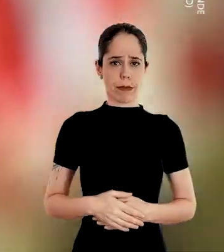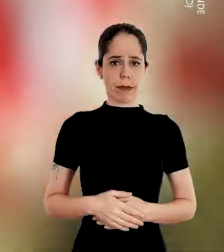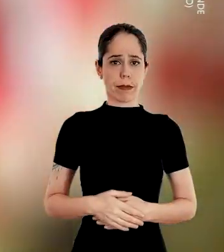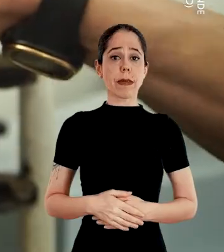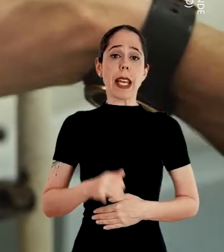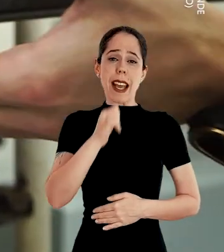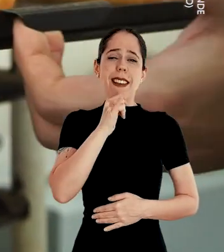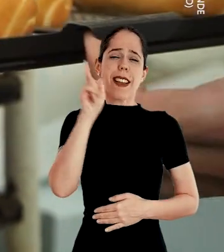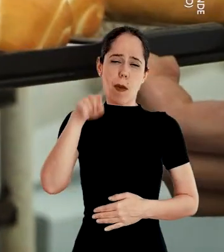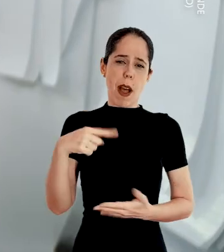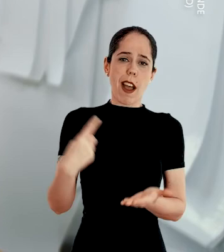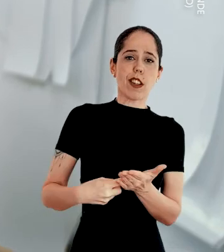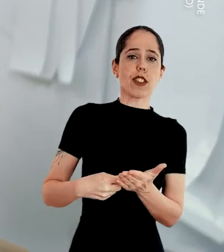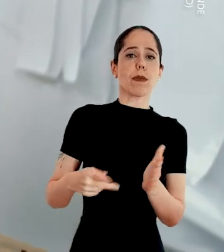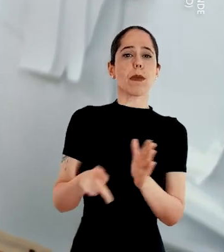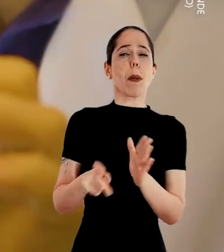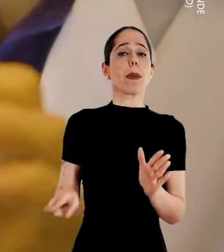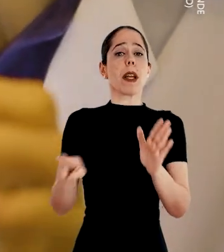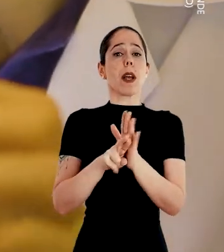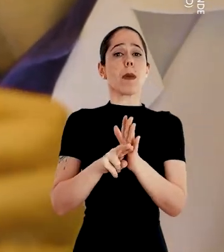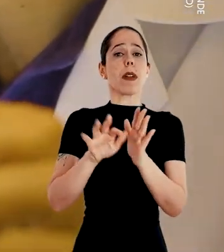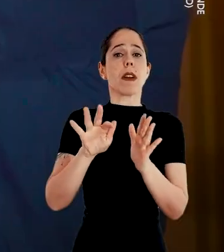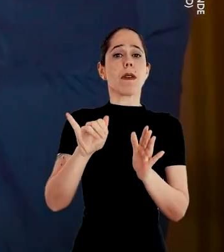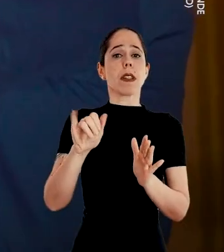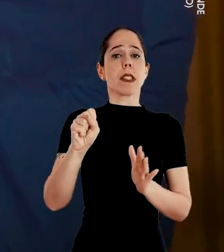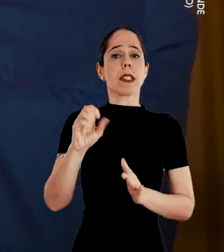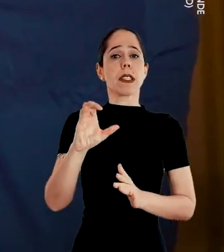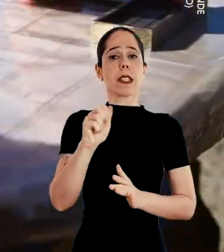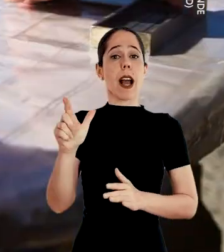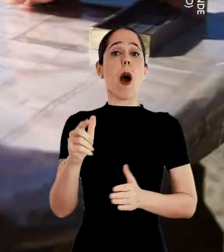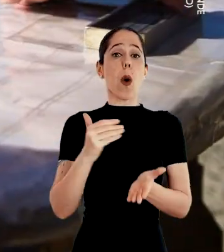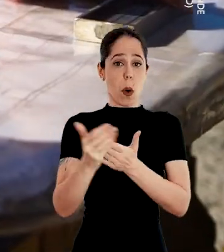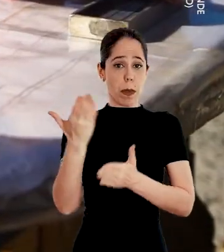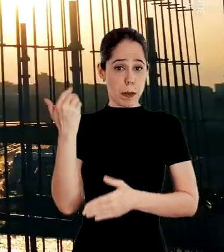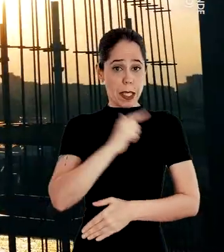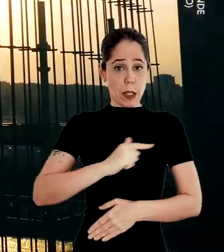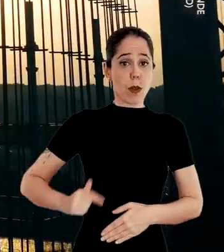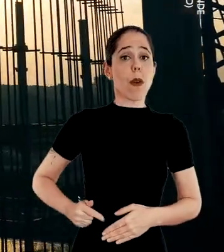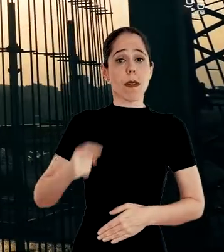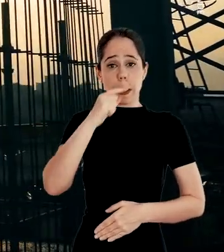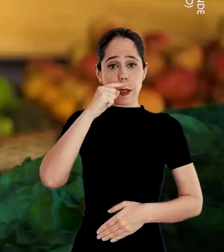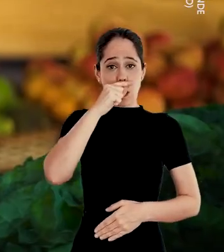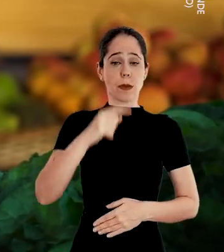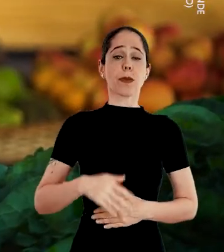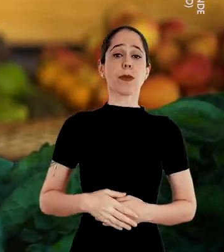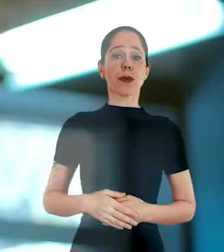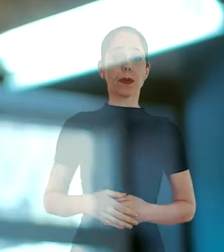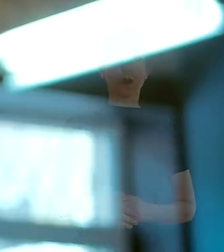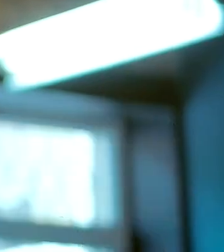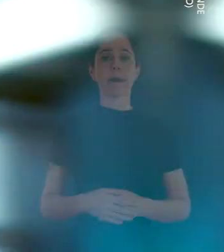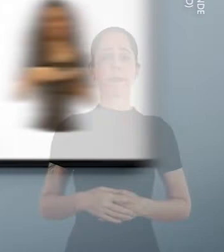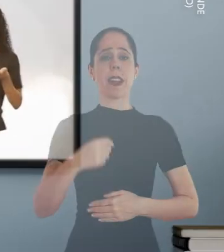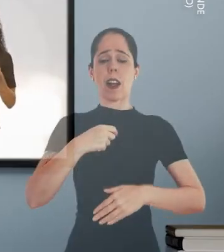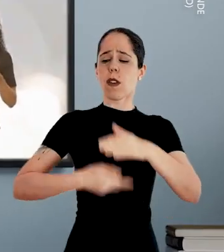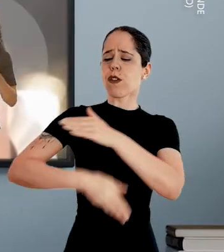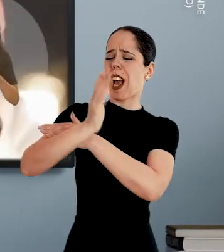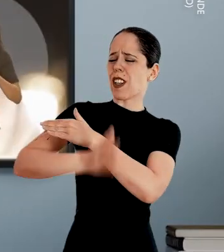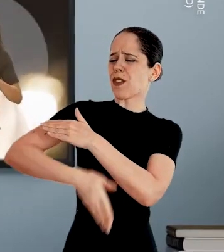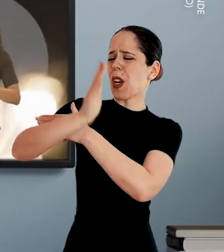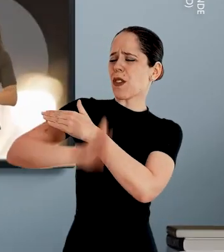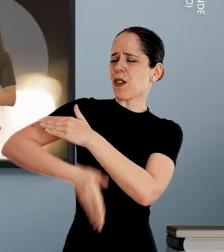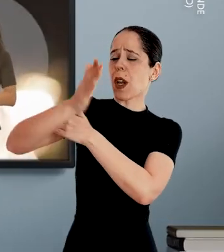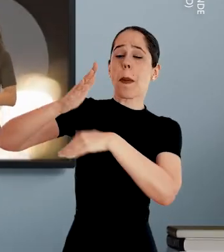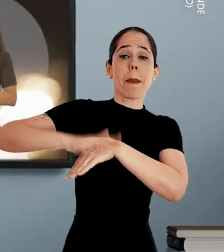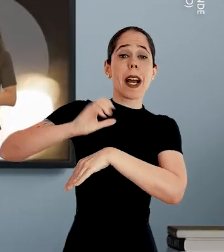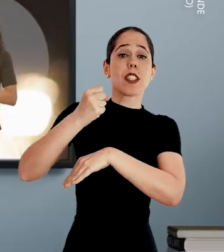hora para outra. Um exemplo disso é o regime de recuperação fiscal, iniciado pelo governador Sartori. Fizemos